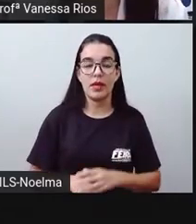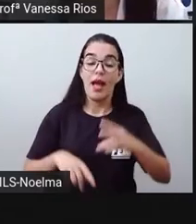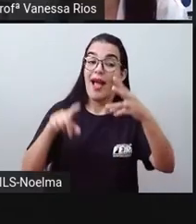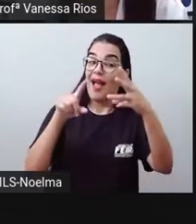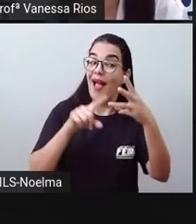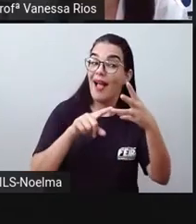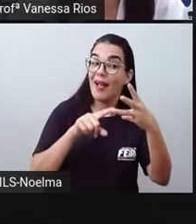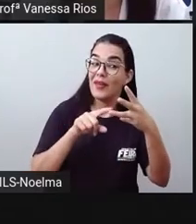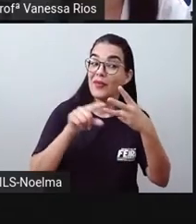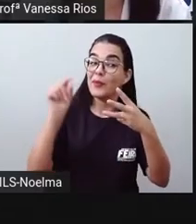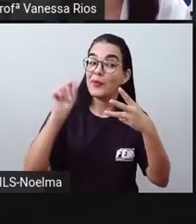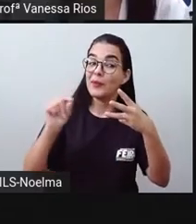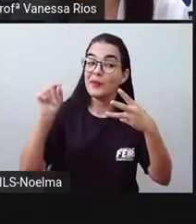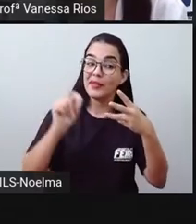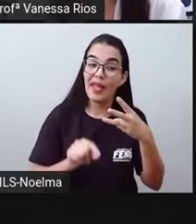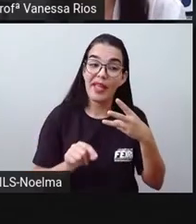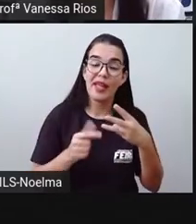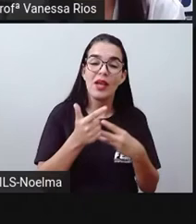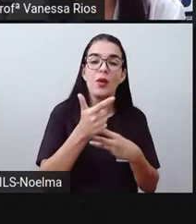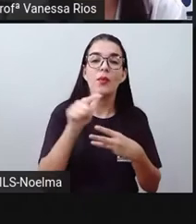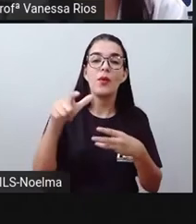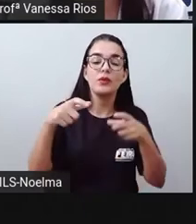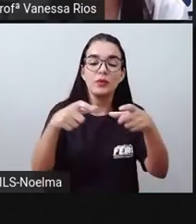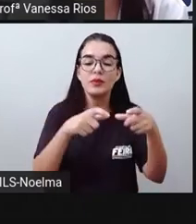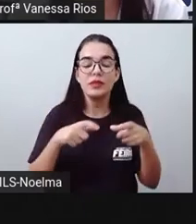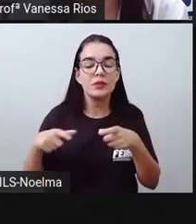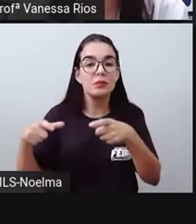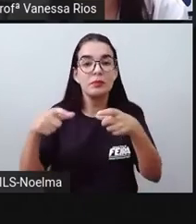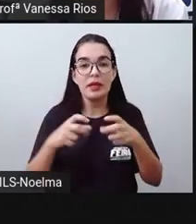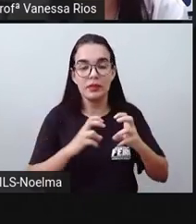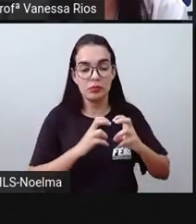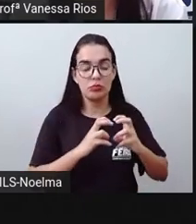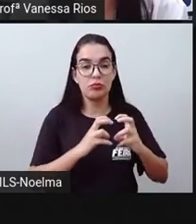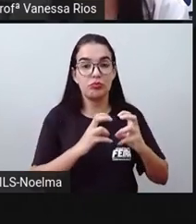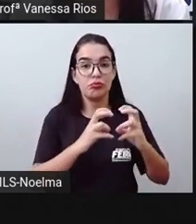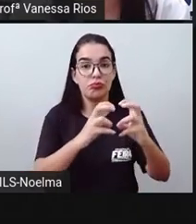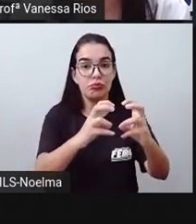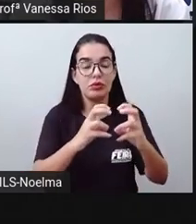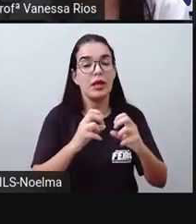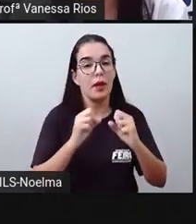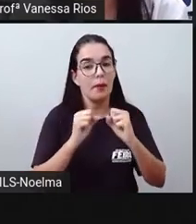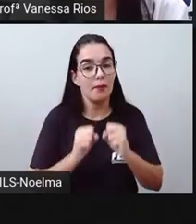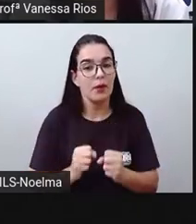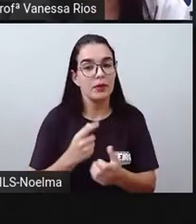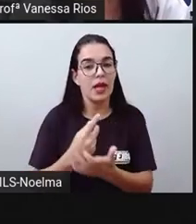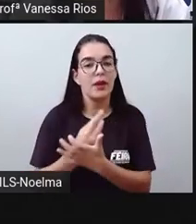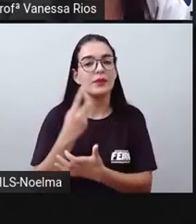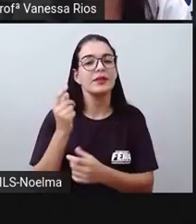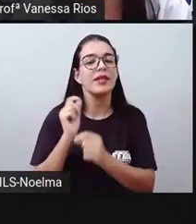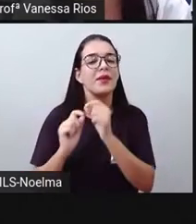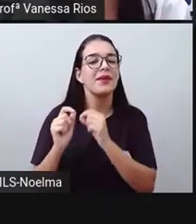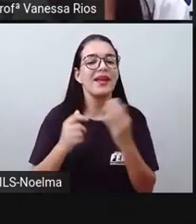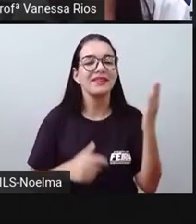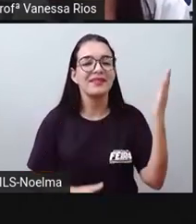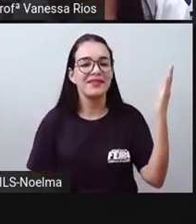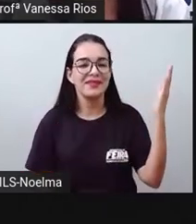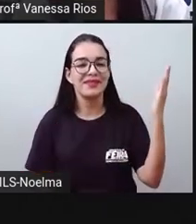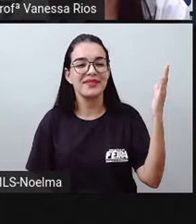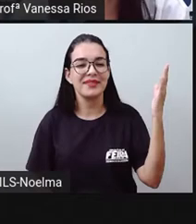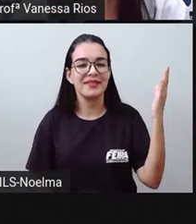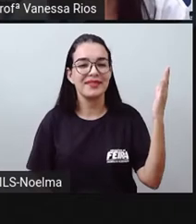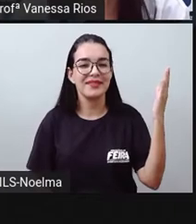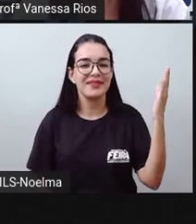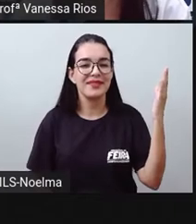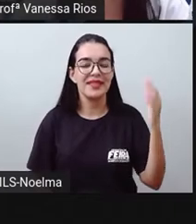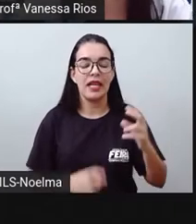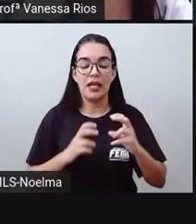E aí chegamos no outro espaço em que os transportes podem aí percorrer, que é o espaço